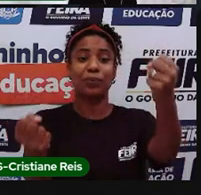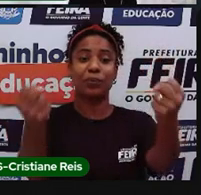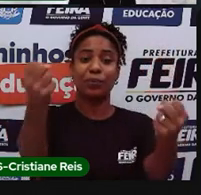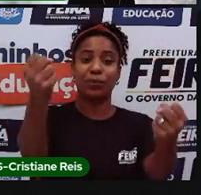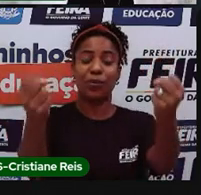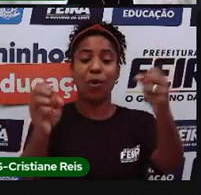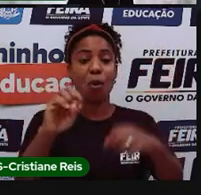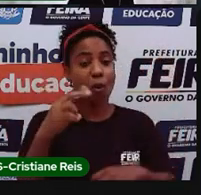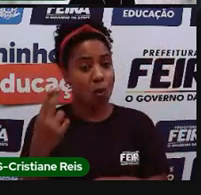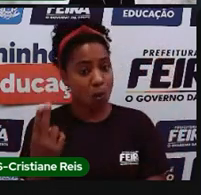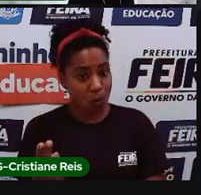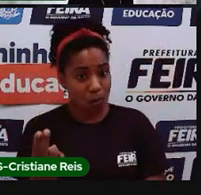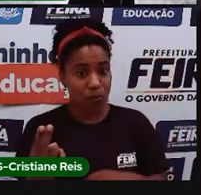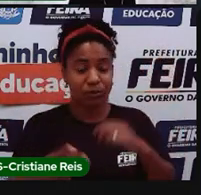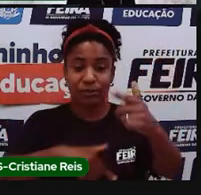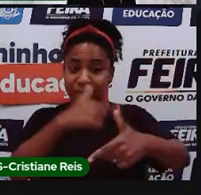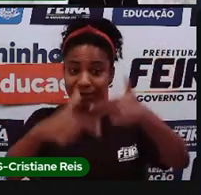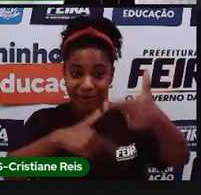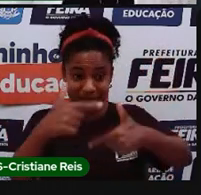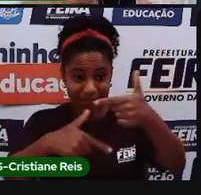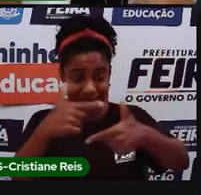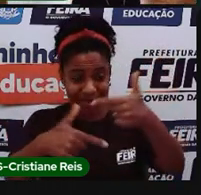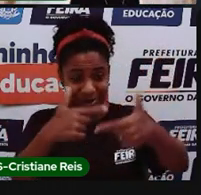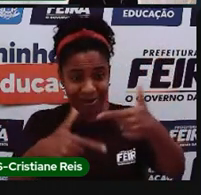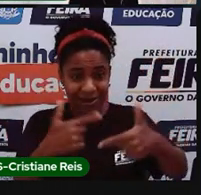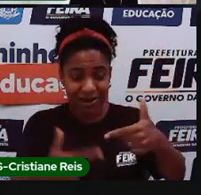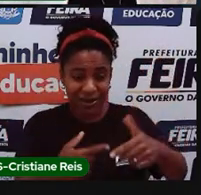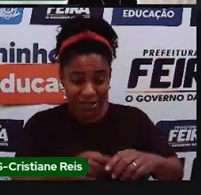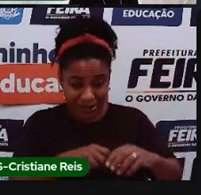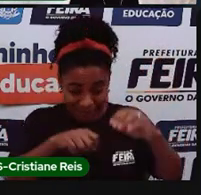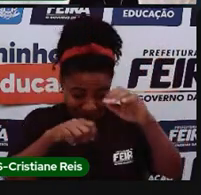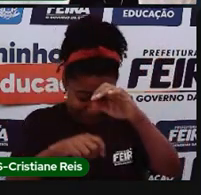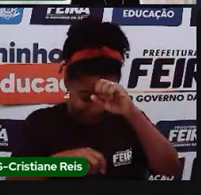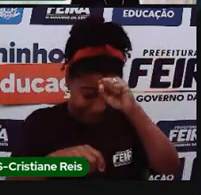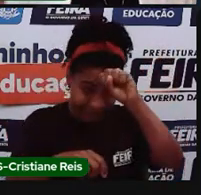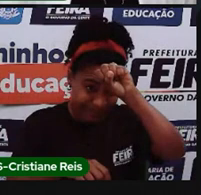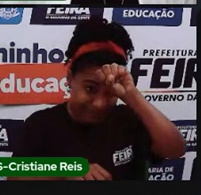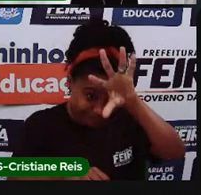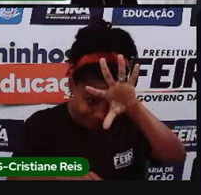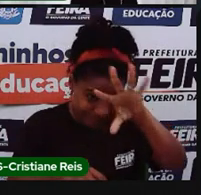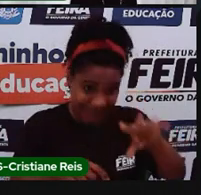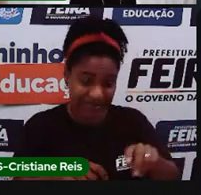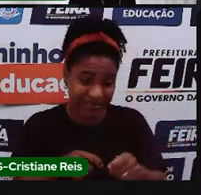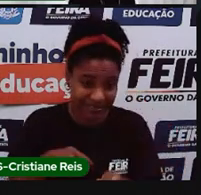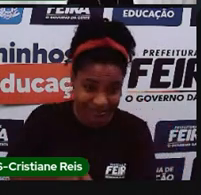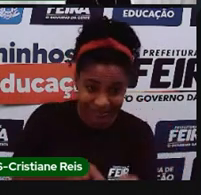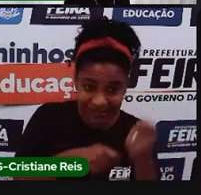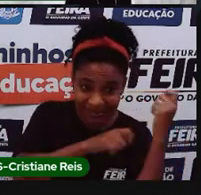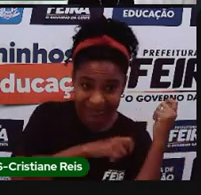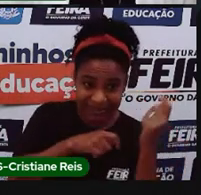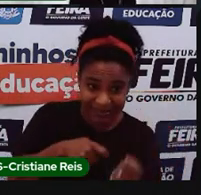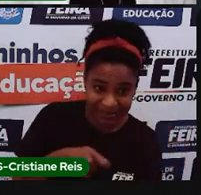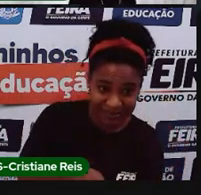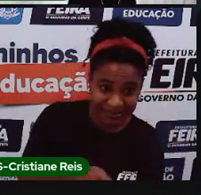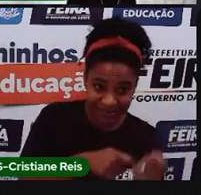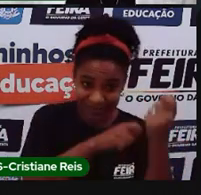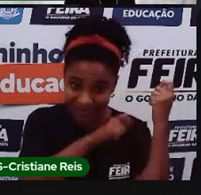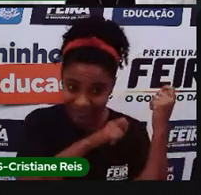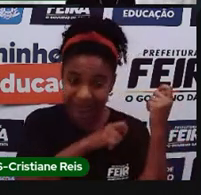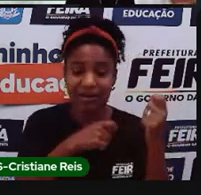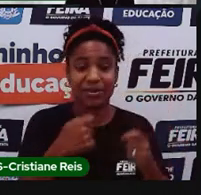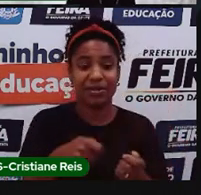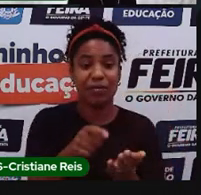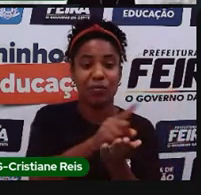e era um negócio, assim, enorme e difícil de carregar, e tinha que saber os botões certos para poder apertar.